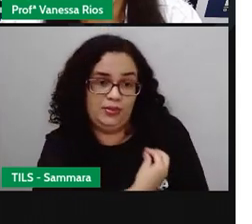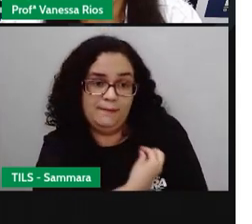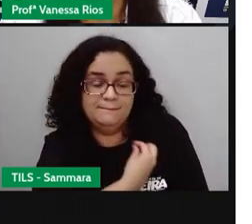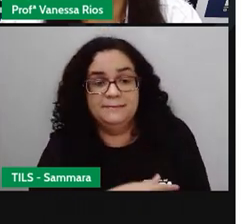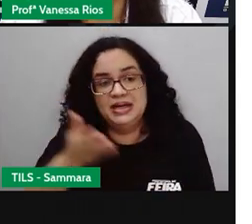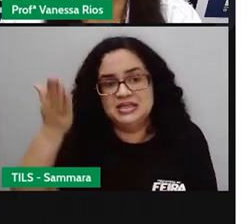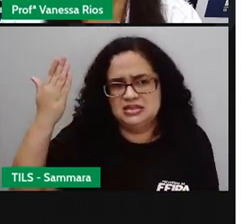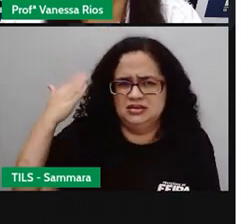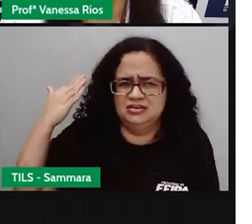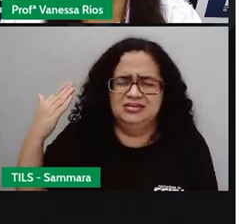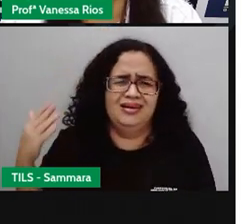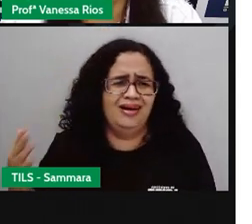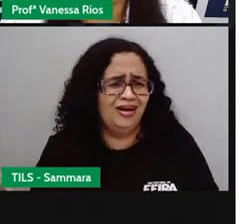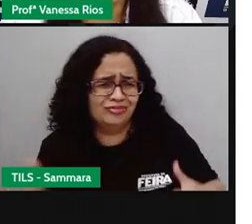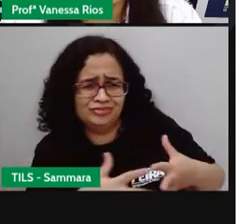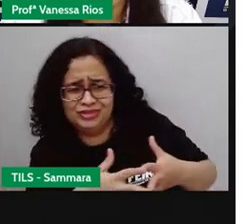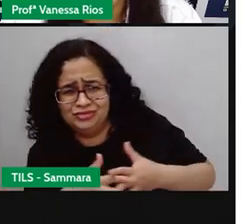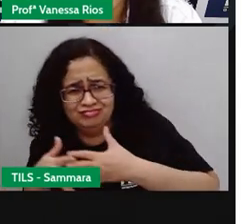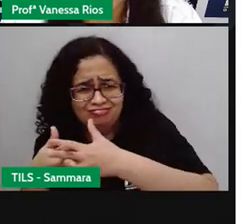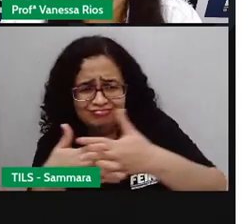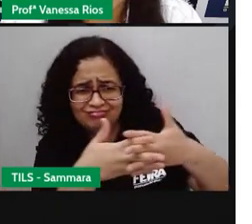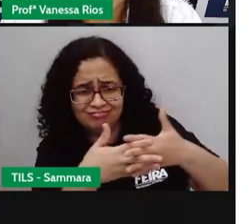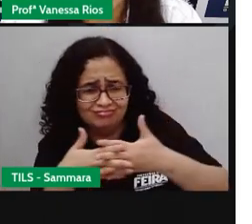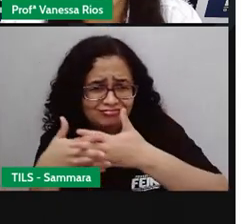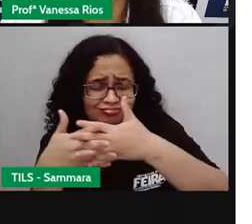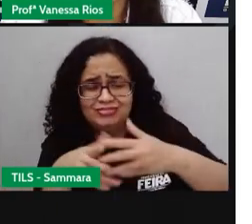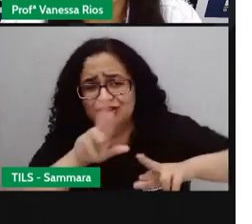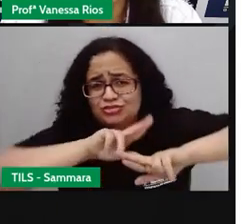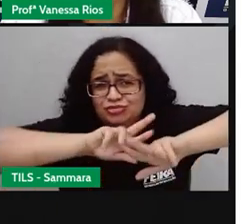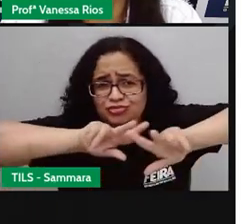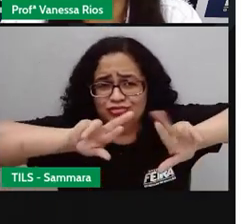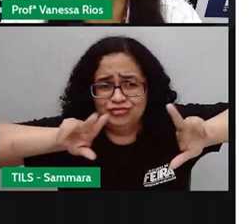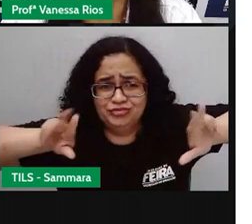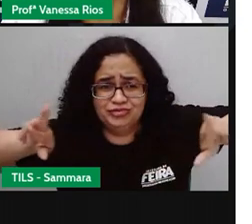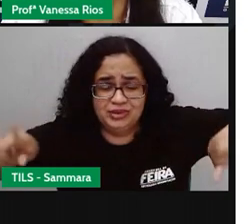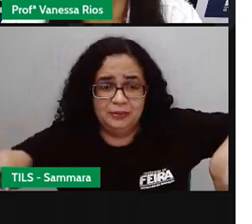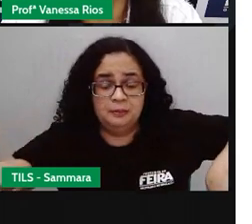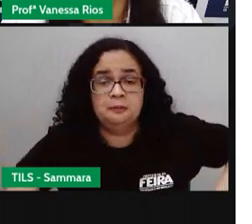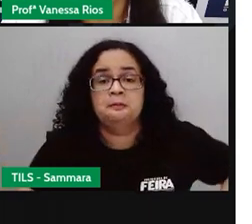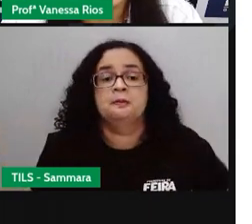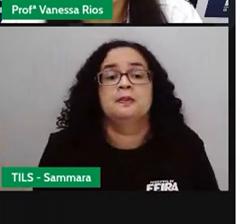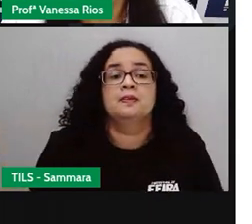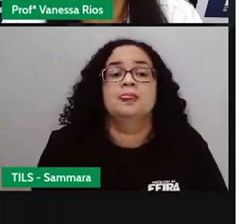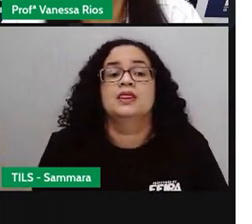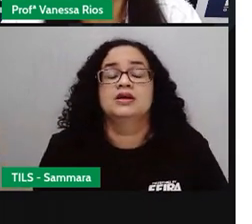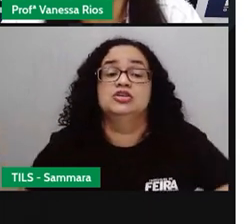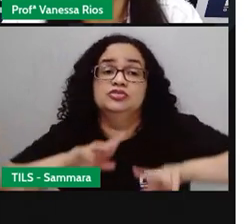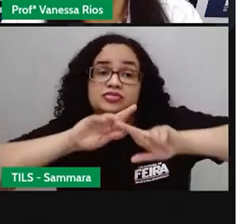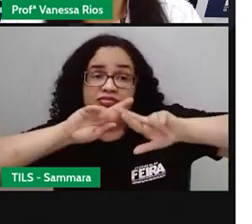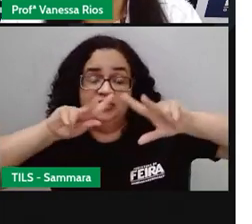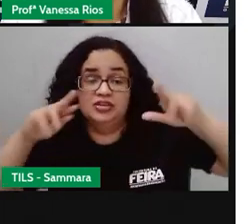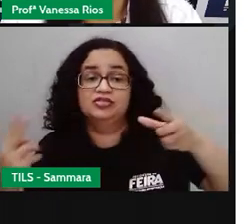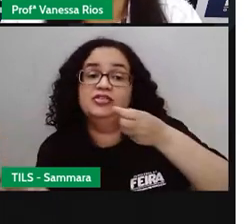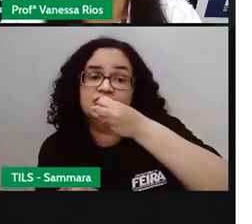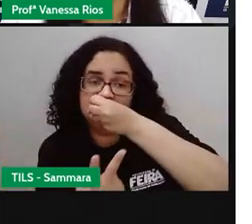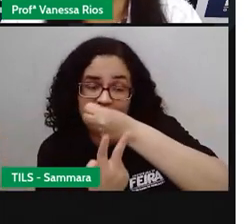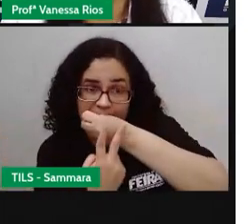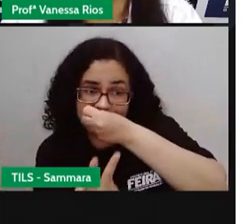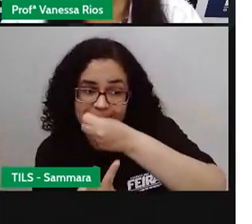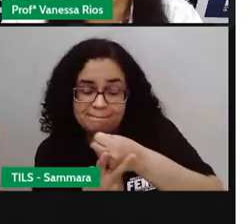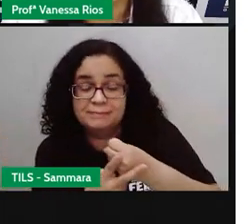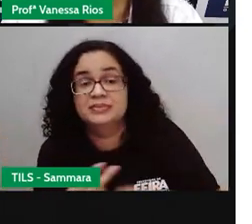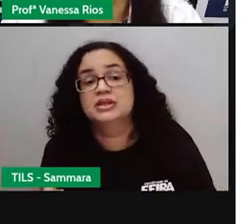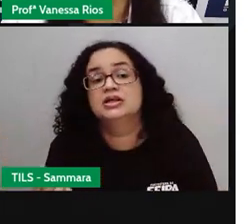Pró, mas é muito a forma dos verbos aparecerem, né? Pra você ver a variedade em que os verbos podem ser